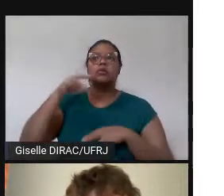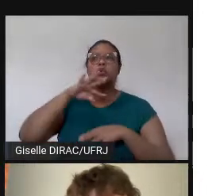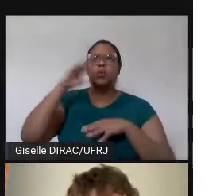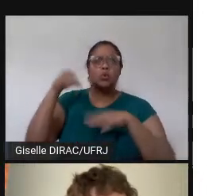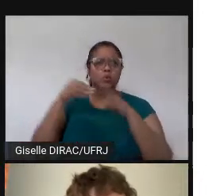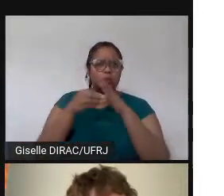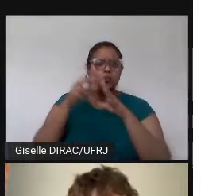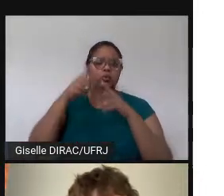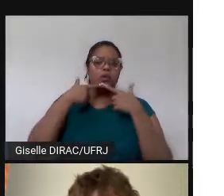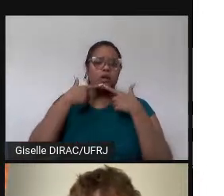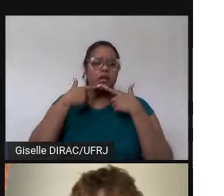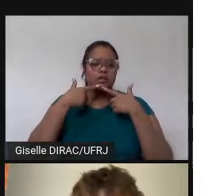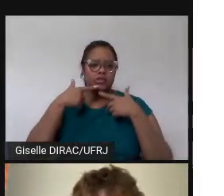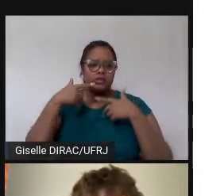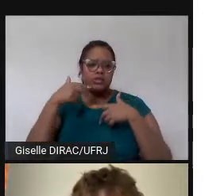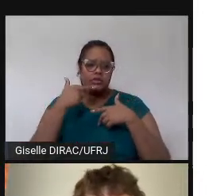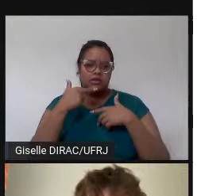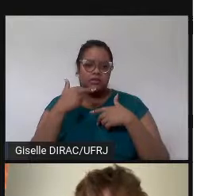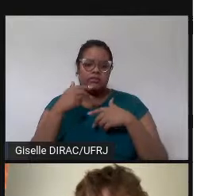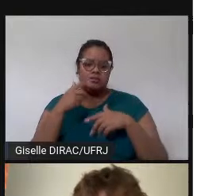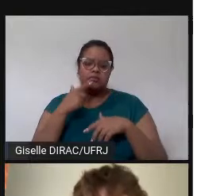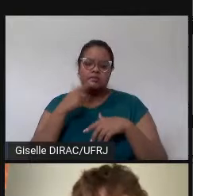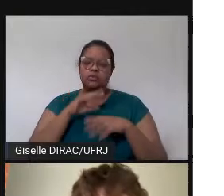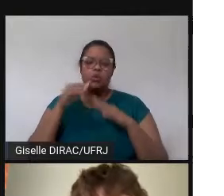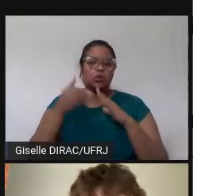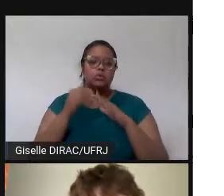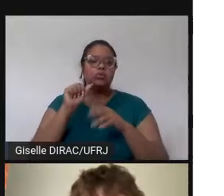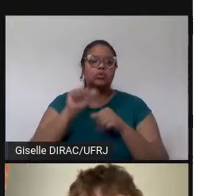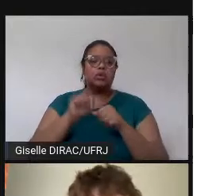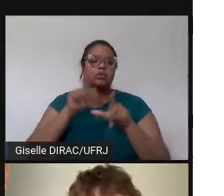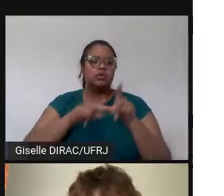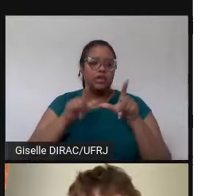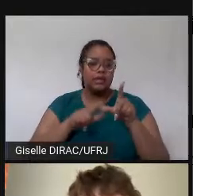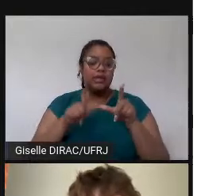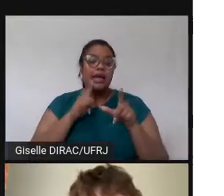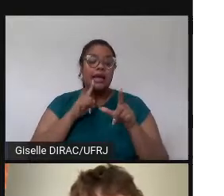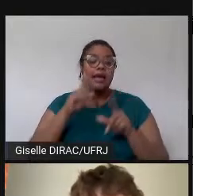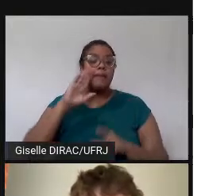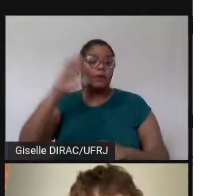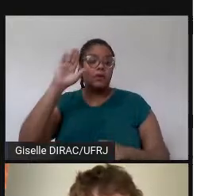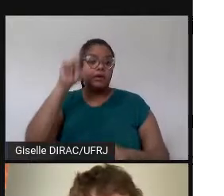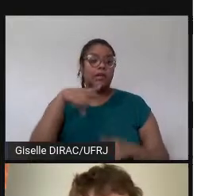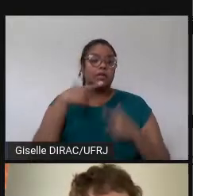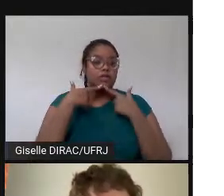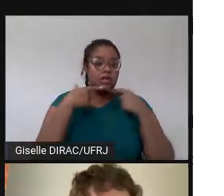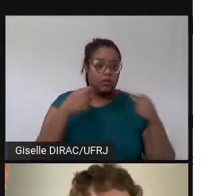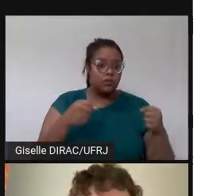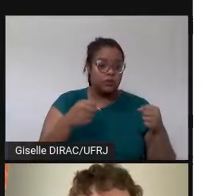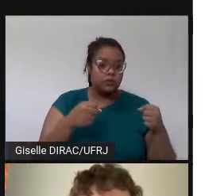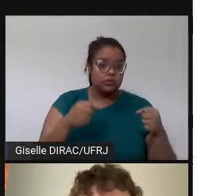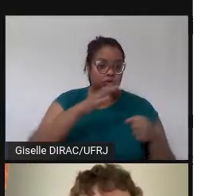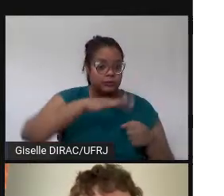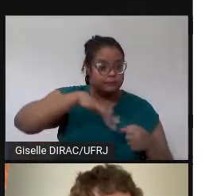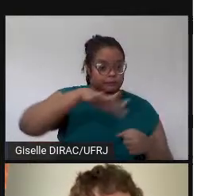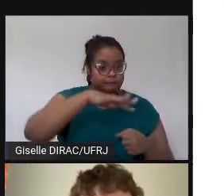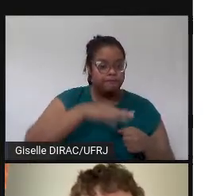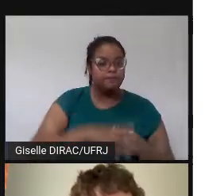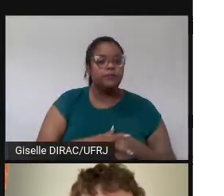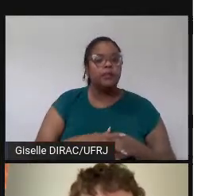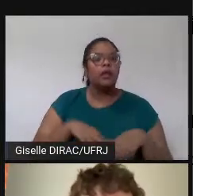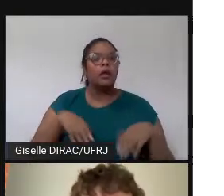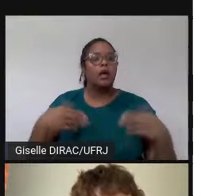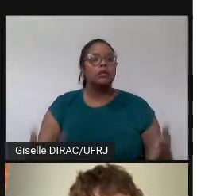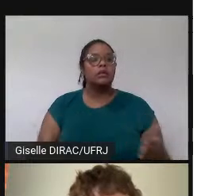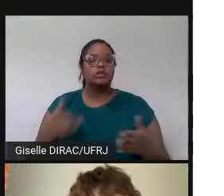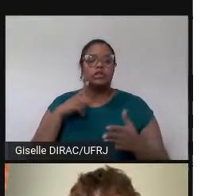da UFRJ, com prioridade, pelo menos até o momento, para os de linguística, já que a comissão é do nosso programa. Os participantes